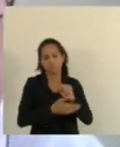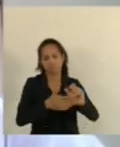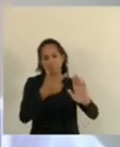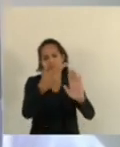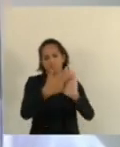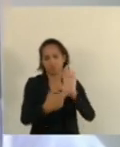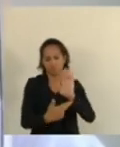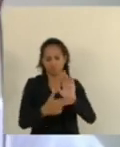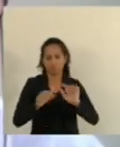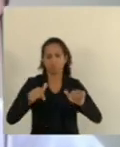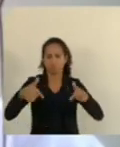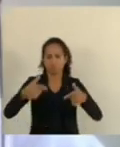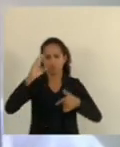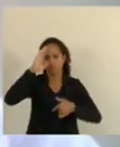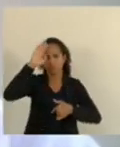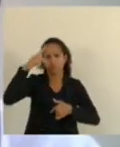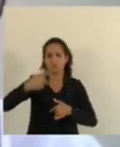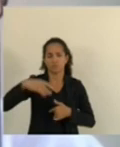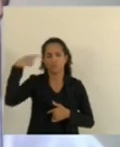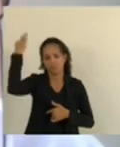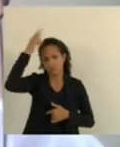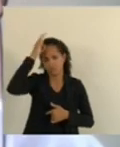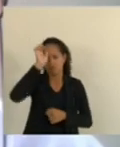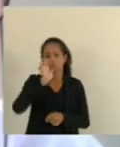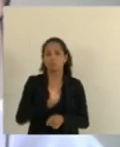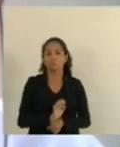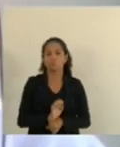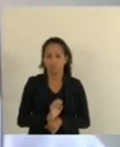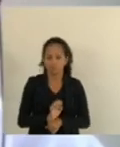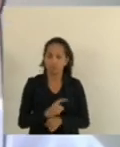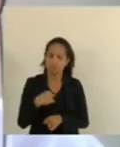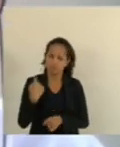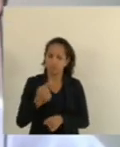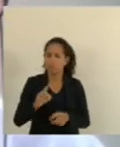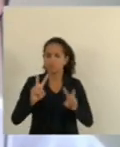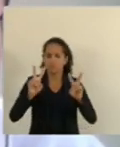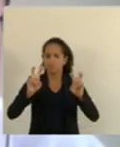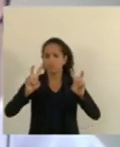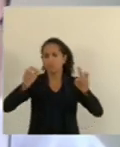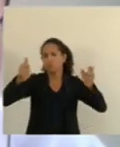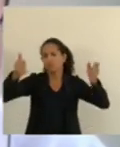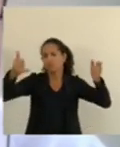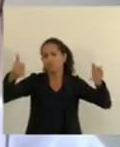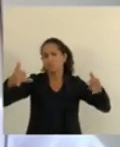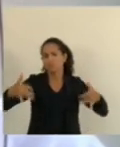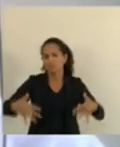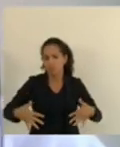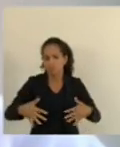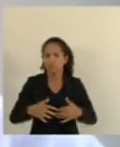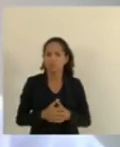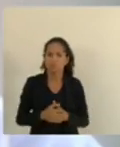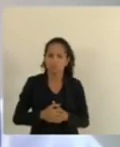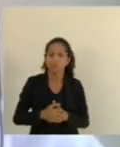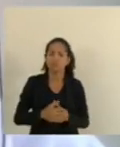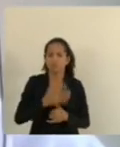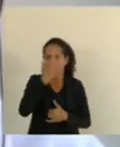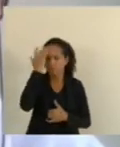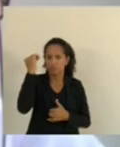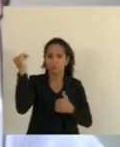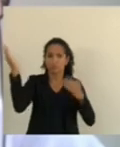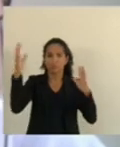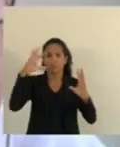prioritárias No estado Do Espírito Santo Estamos falando De mobilidade Humana Internacional